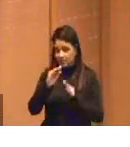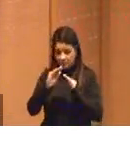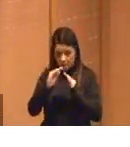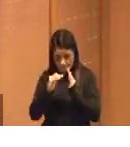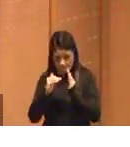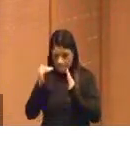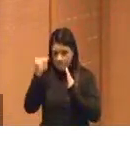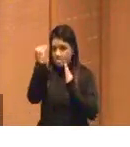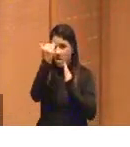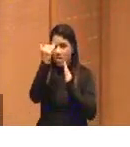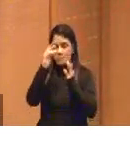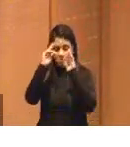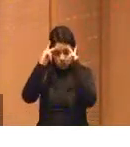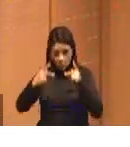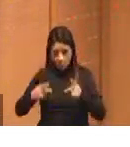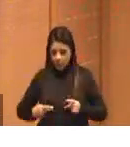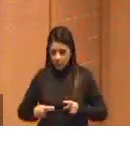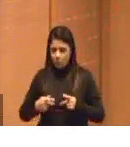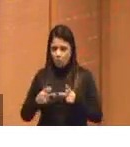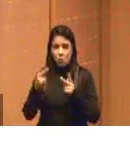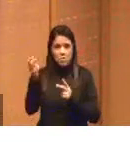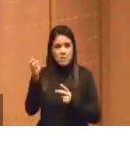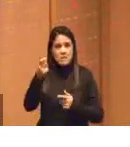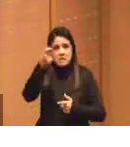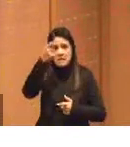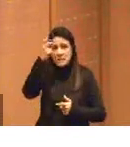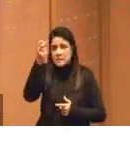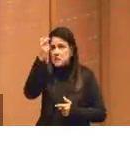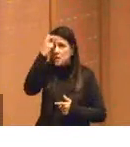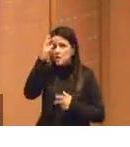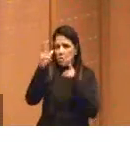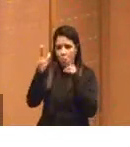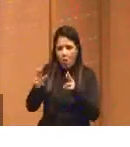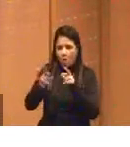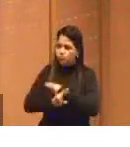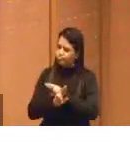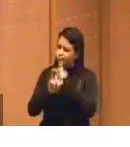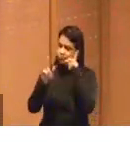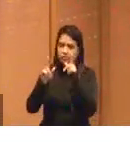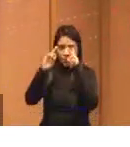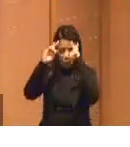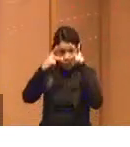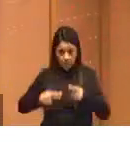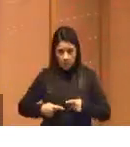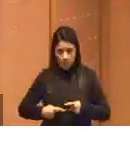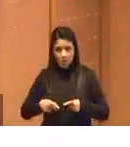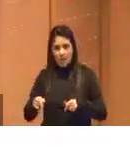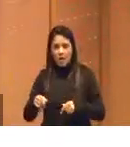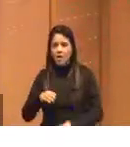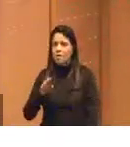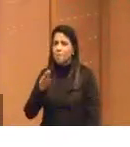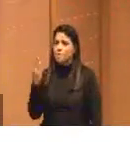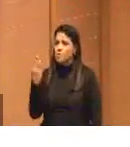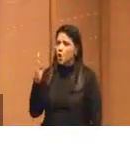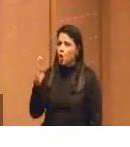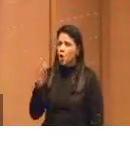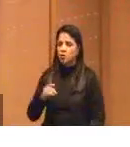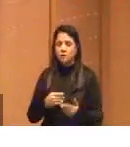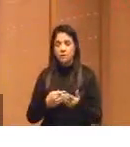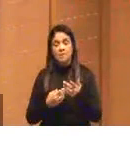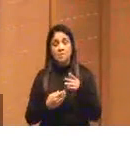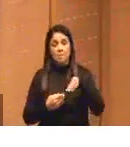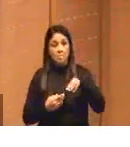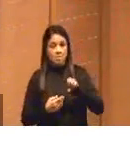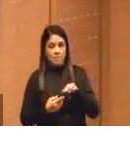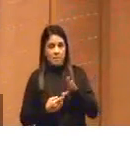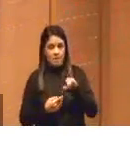inteligência igual a nossa, mas, então, em vez de a gente ficar falando de inteligência mecânica, biológica, edição diferente